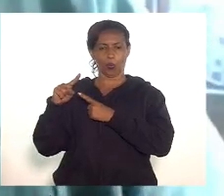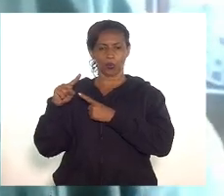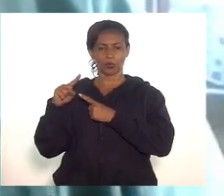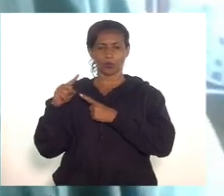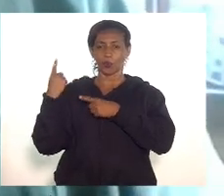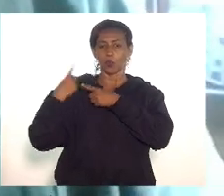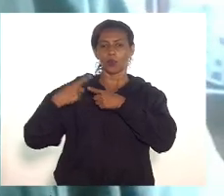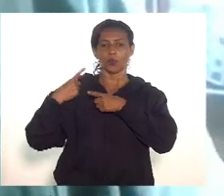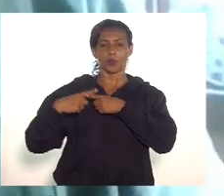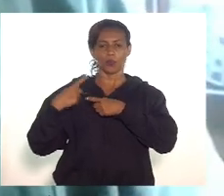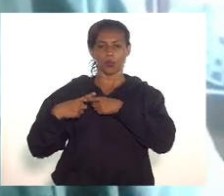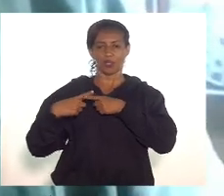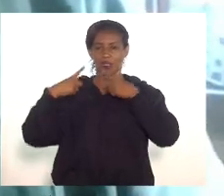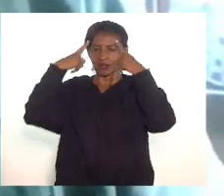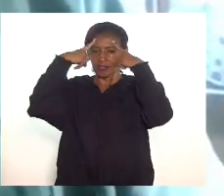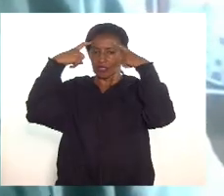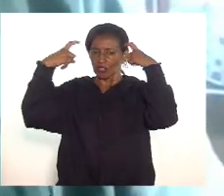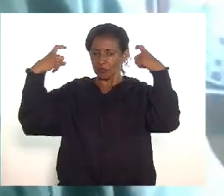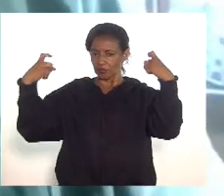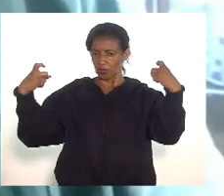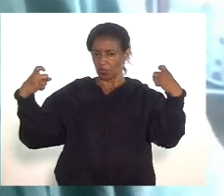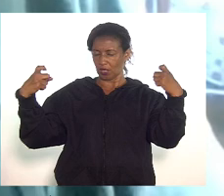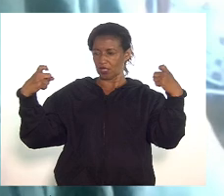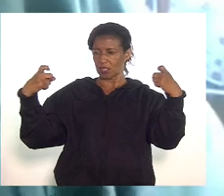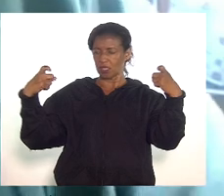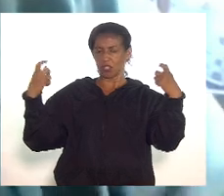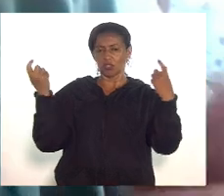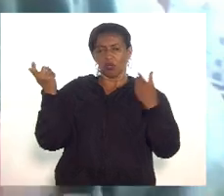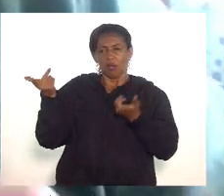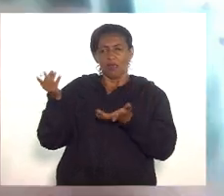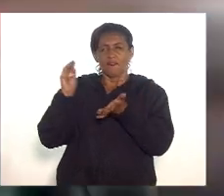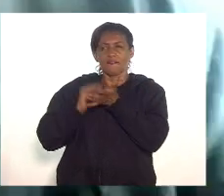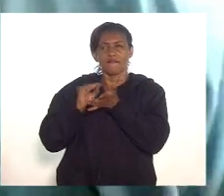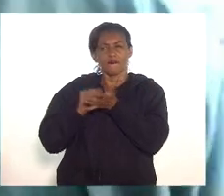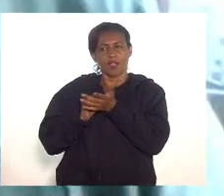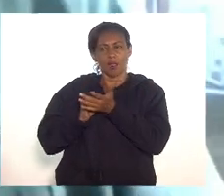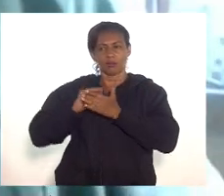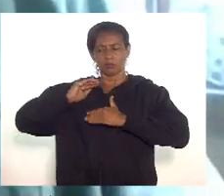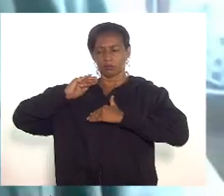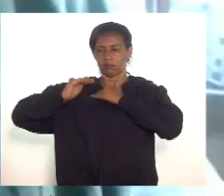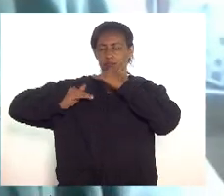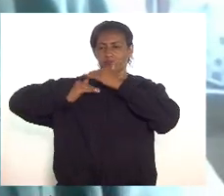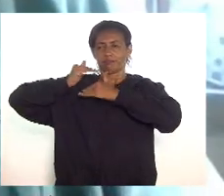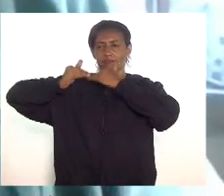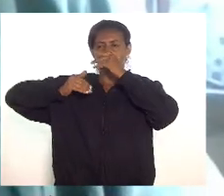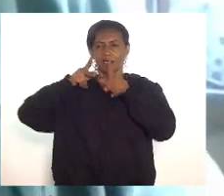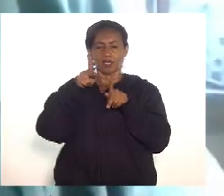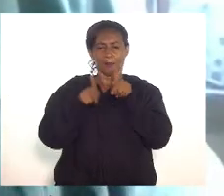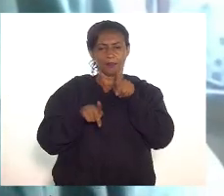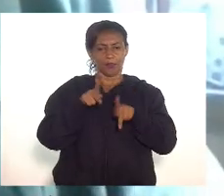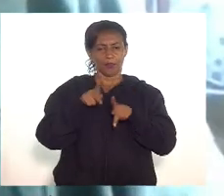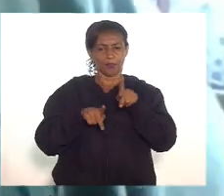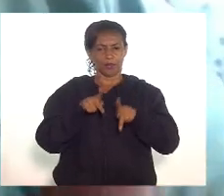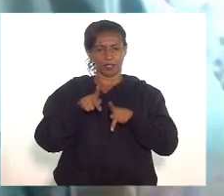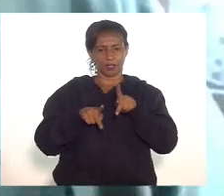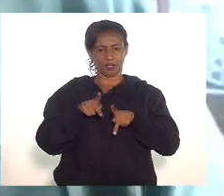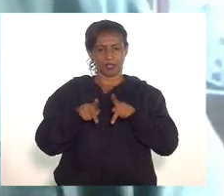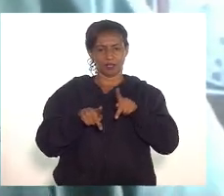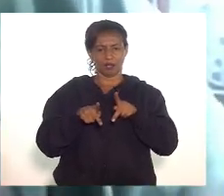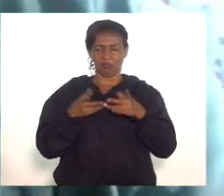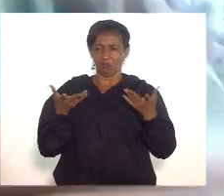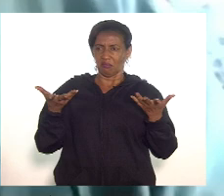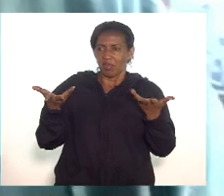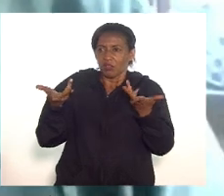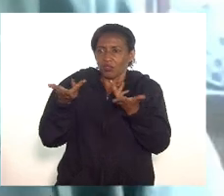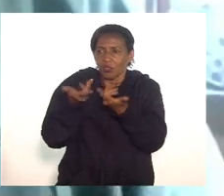porque essas violências são intoleráveis e uma parcela crescente da população adora